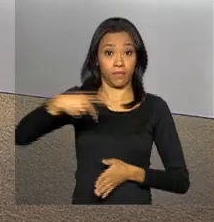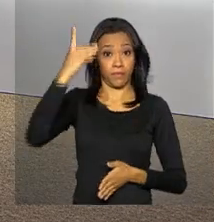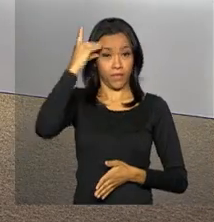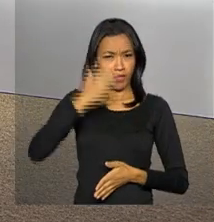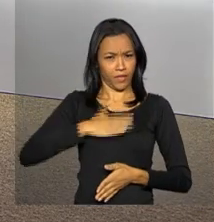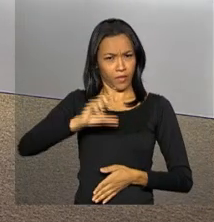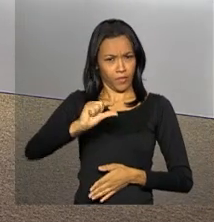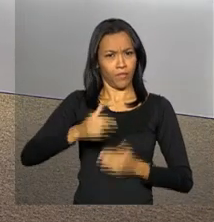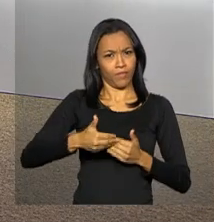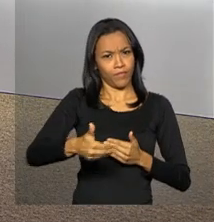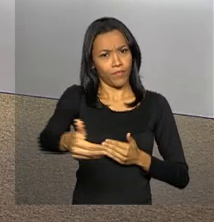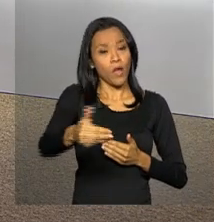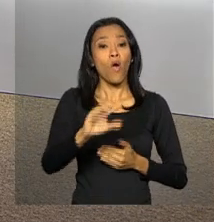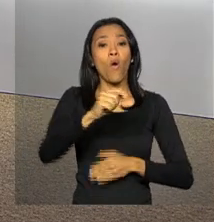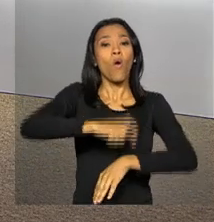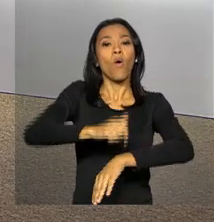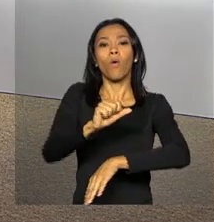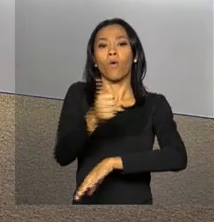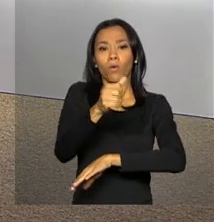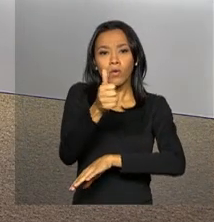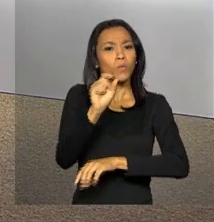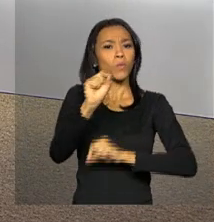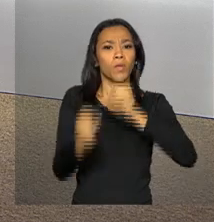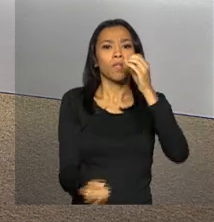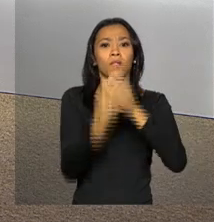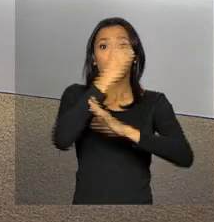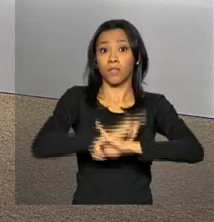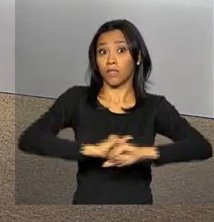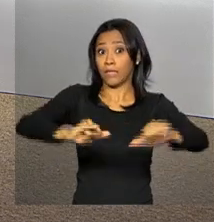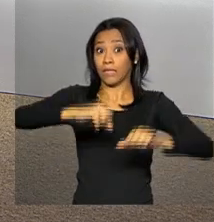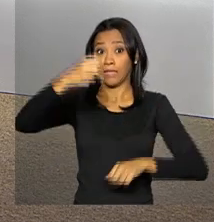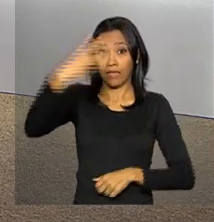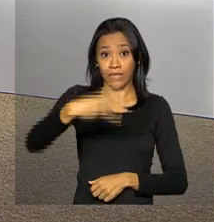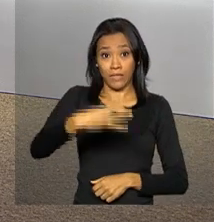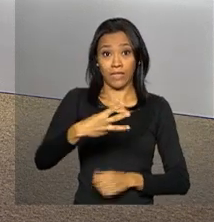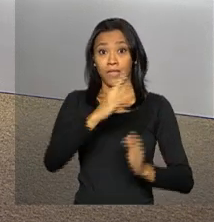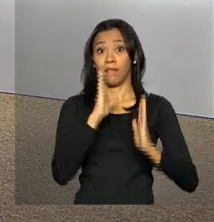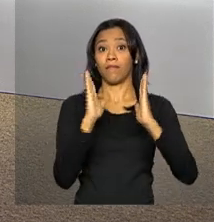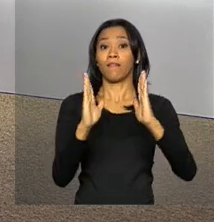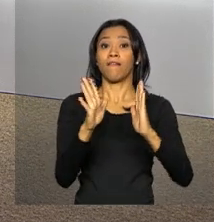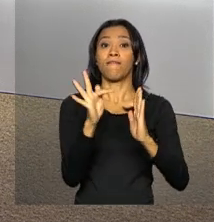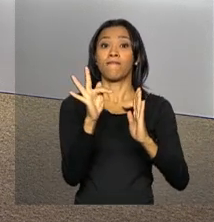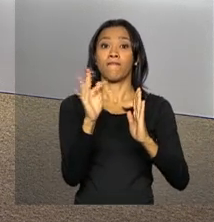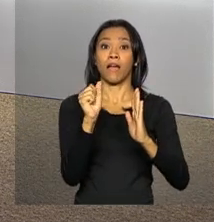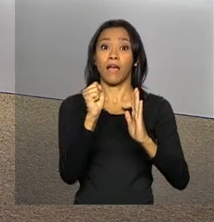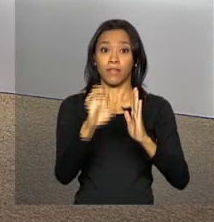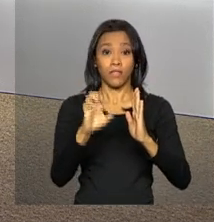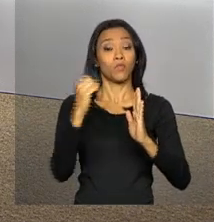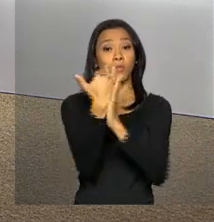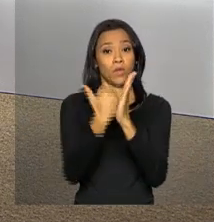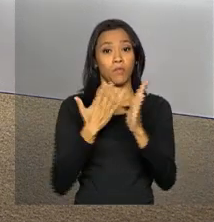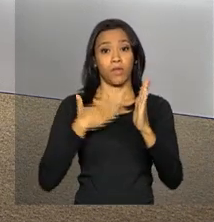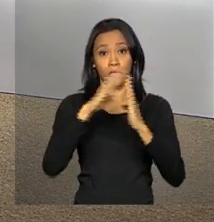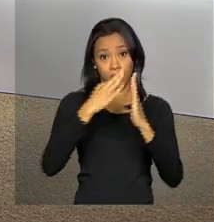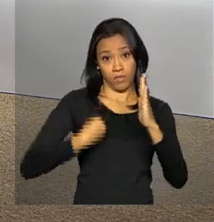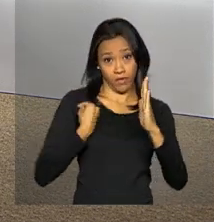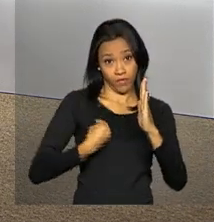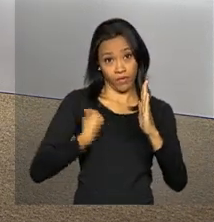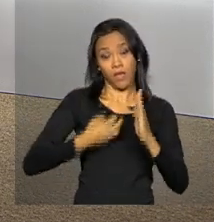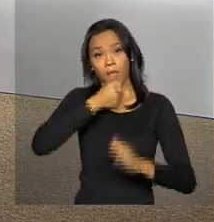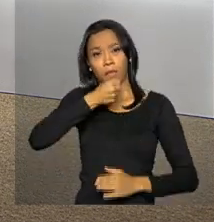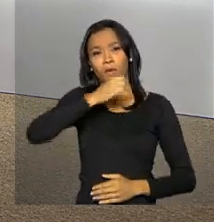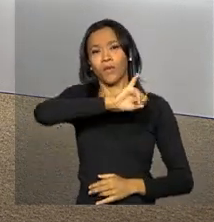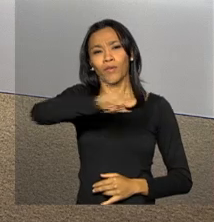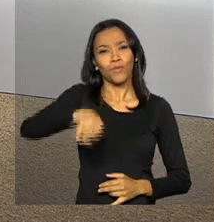mais a partir das 11 horas do lançamento da terceira fase do programa Minha Casa Minha Vida. O repórter João Pedro Neto está no